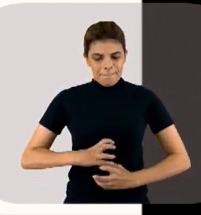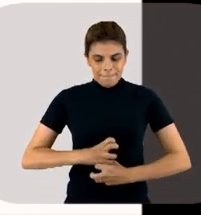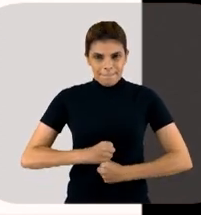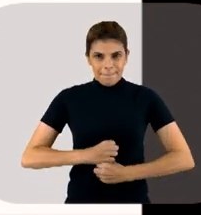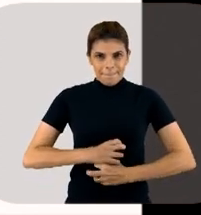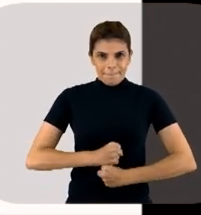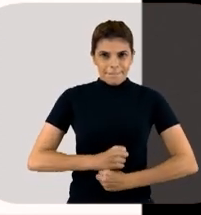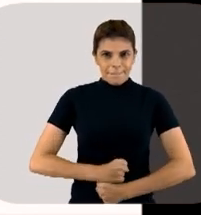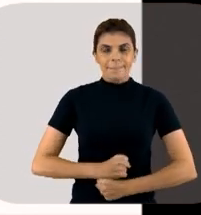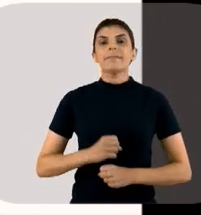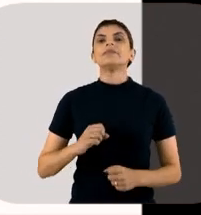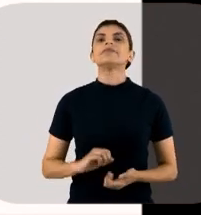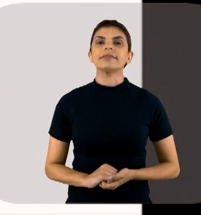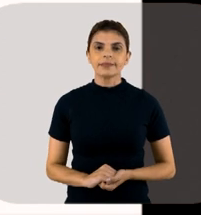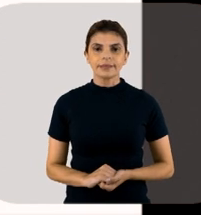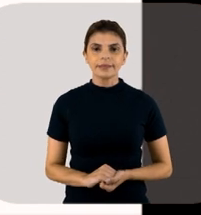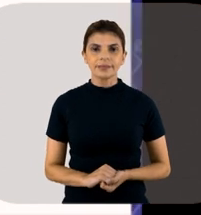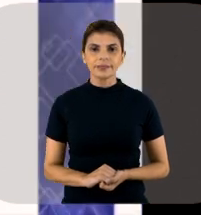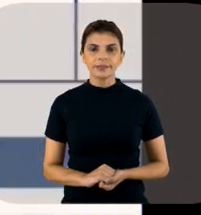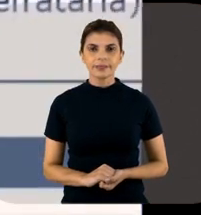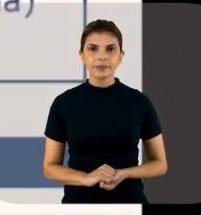disfunções orgânicas. Está ok?